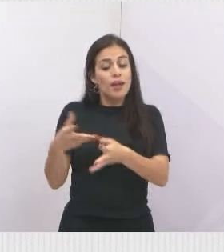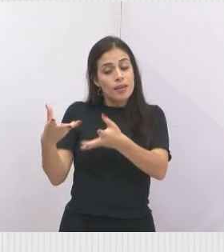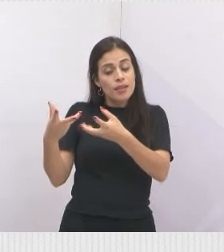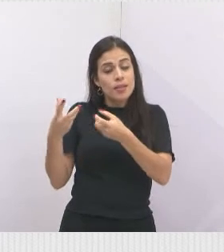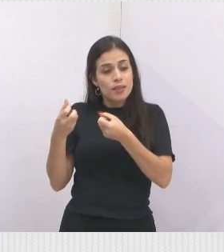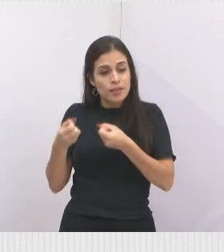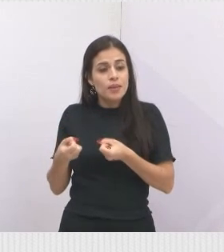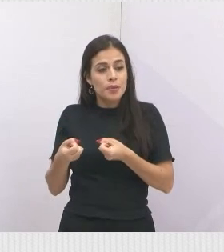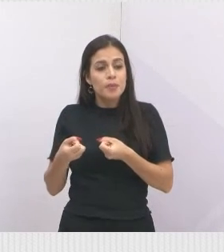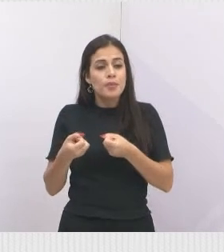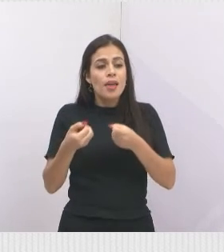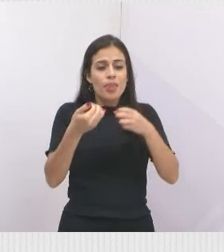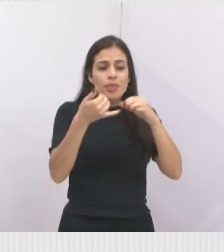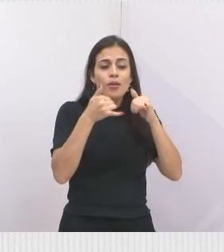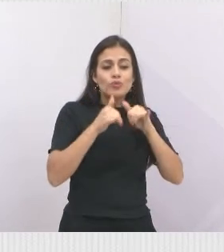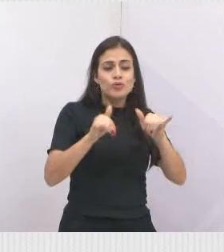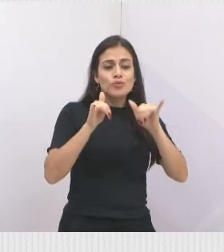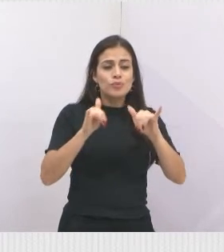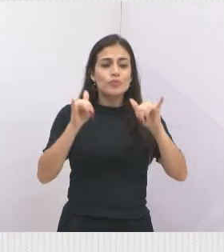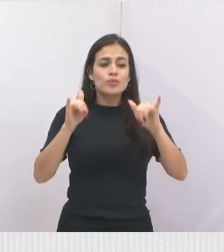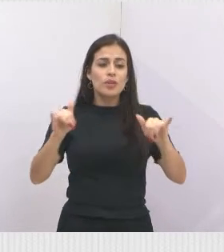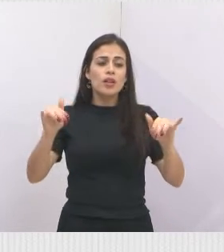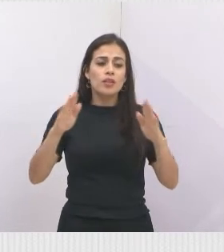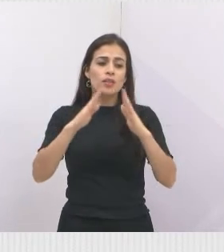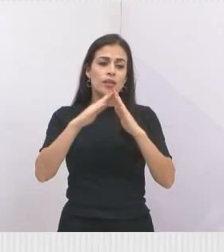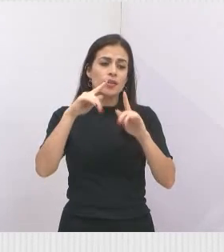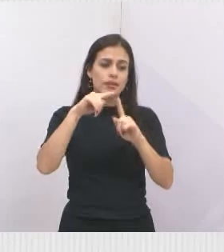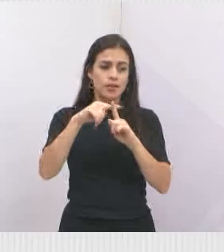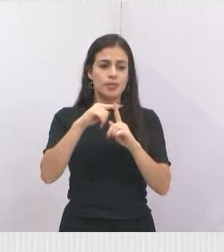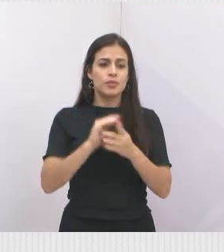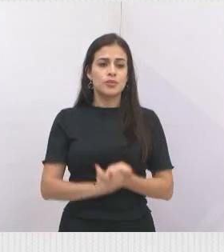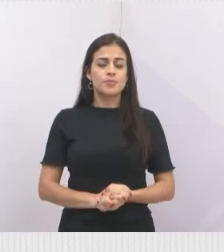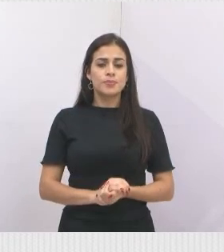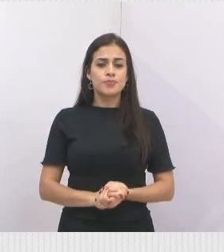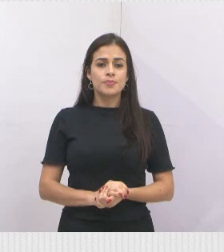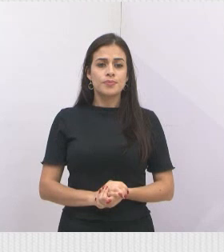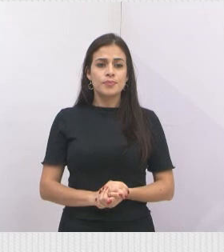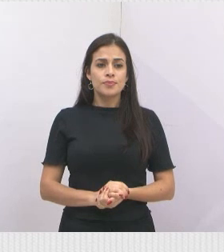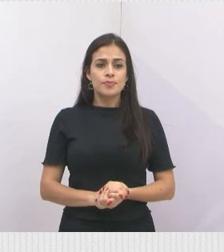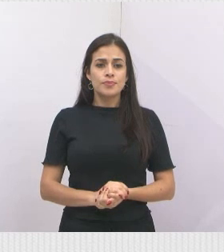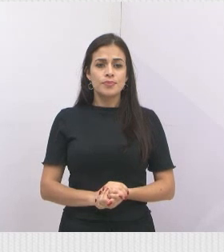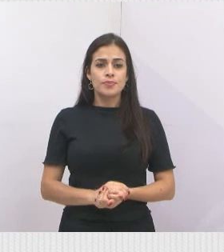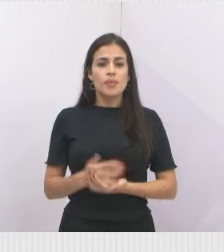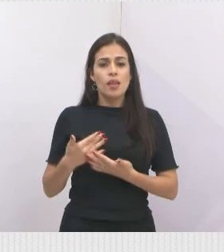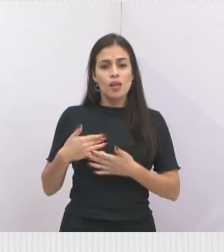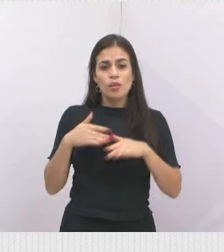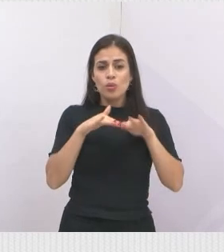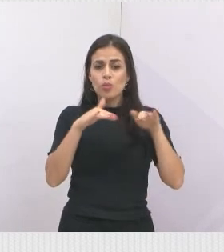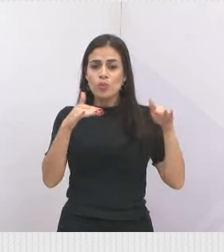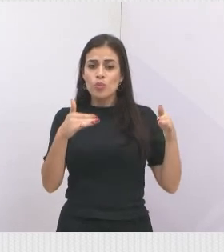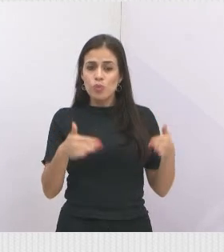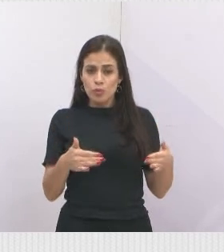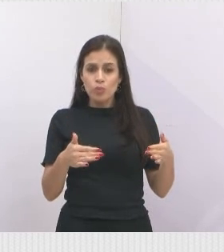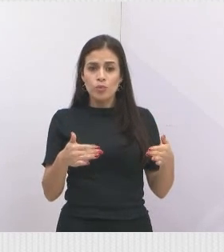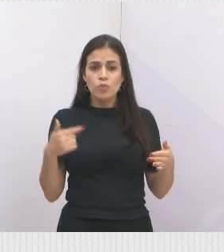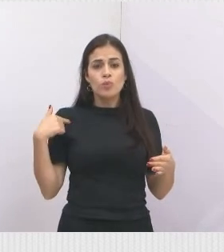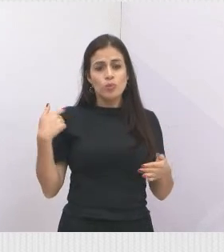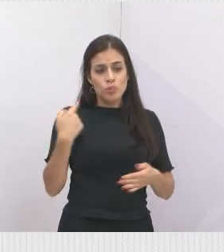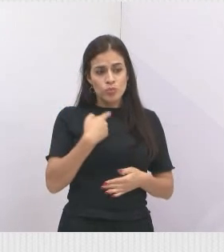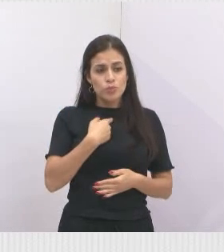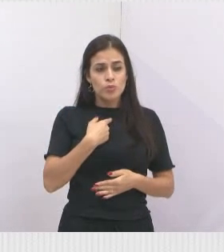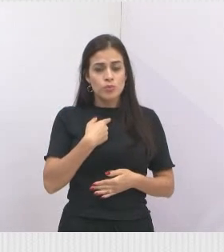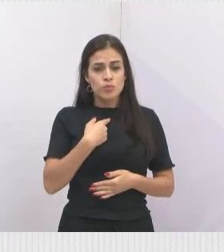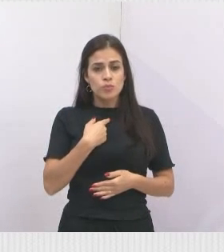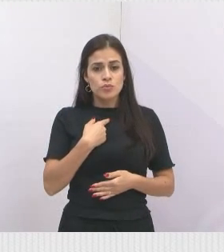fazendo a divulgação nas igrejas. No próximo slide, falando um pouquinho do nosso gabinete, nós também não paramos